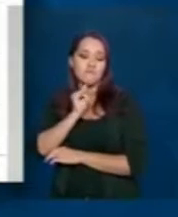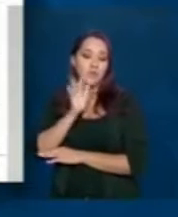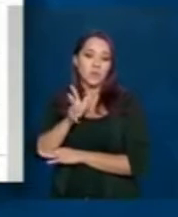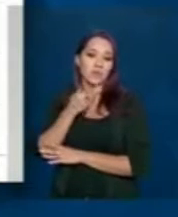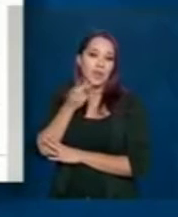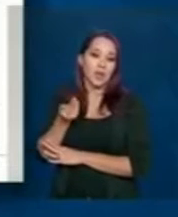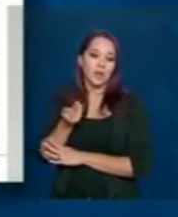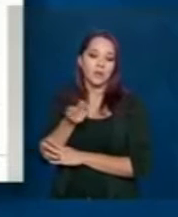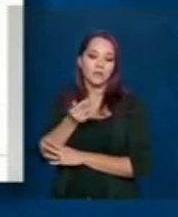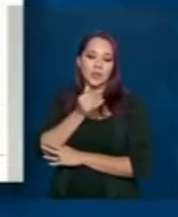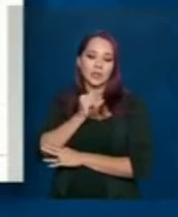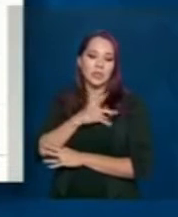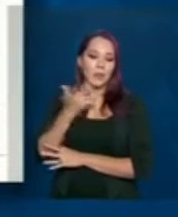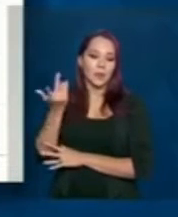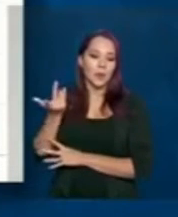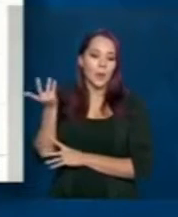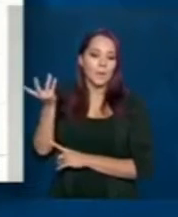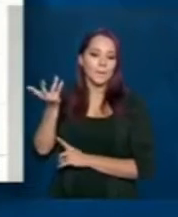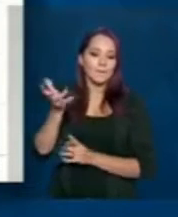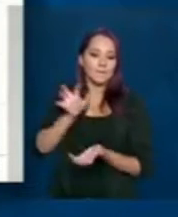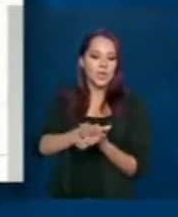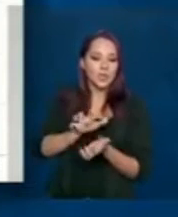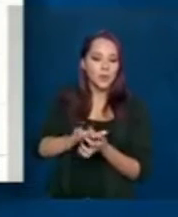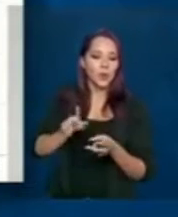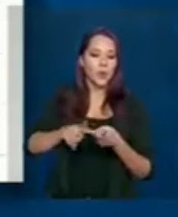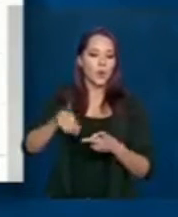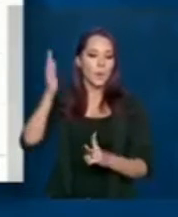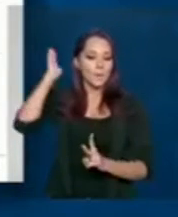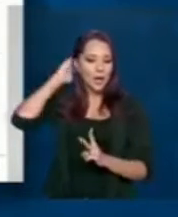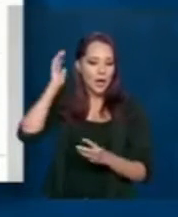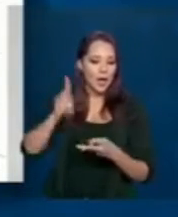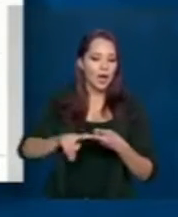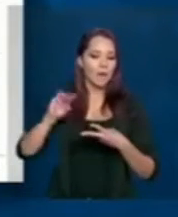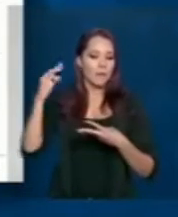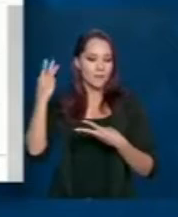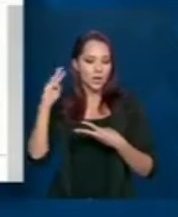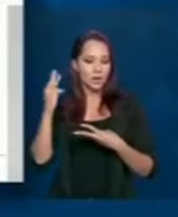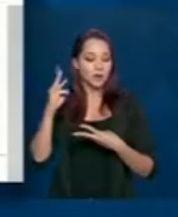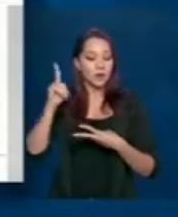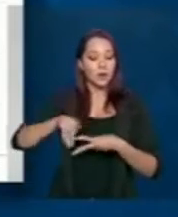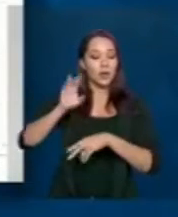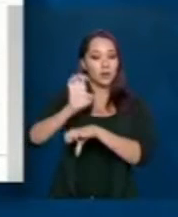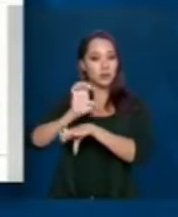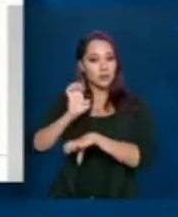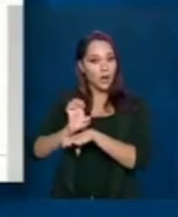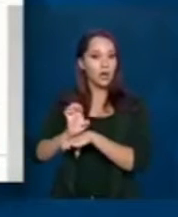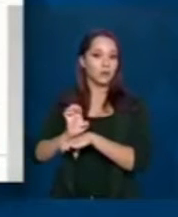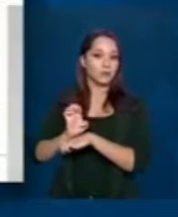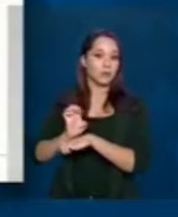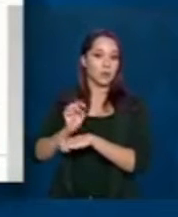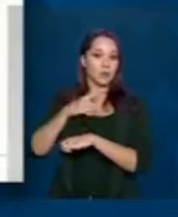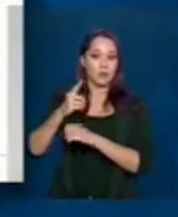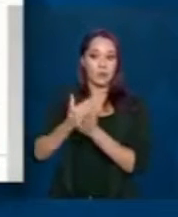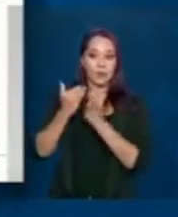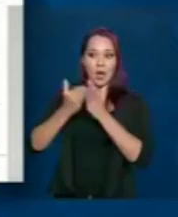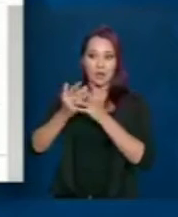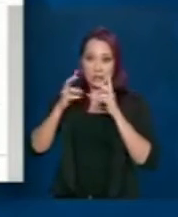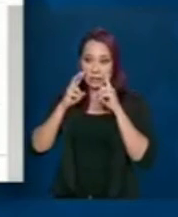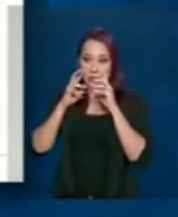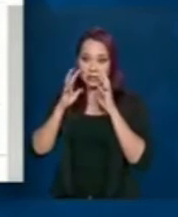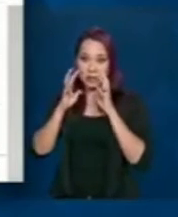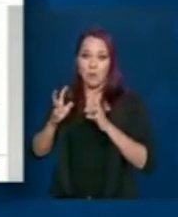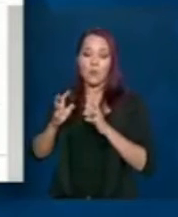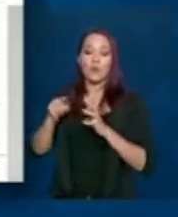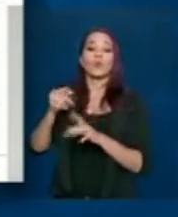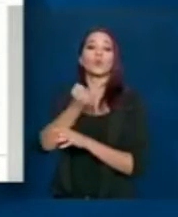vou citar ali o Pernambuco, Pará, Maranhão, são aqueles estados em que nós temos uma maior atenção porque o número de